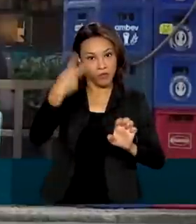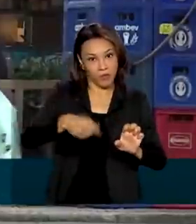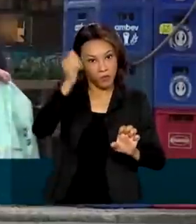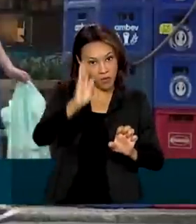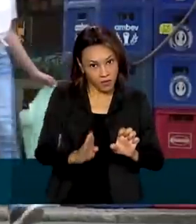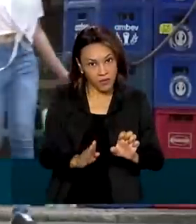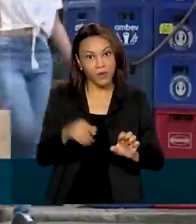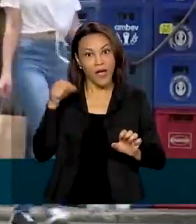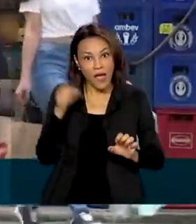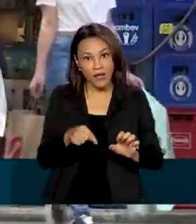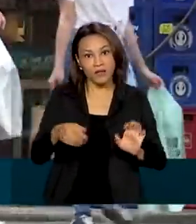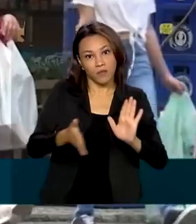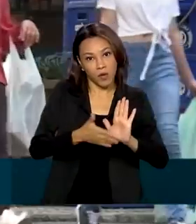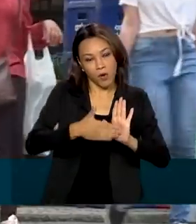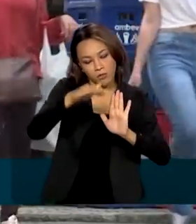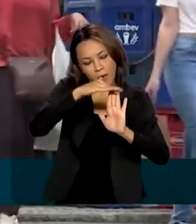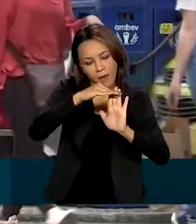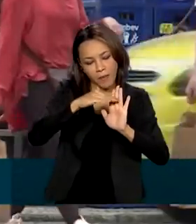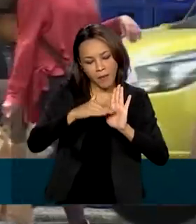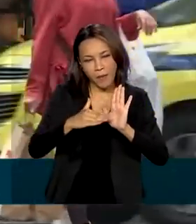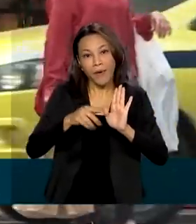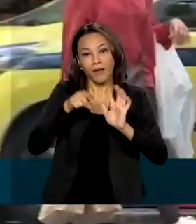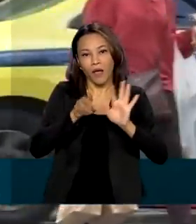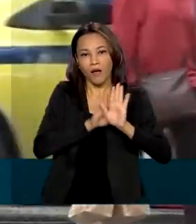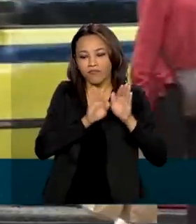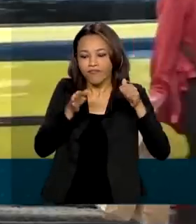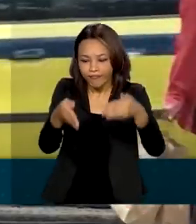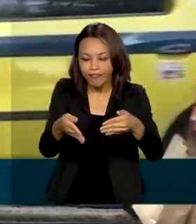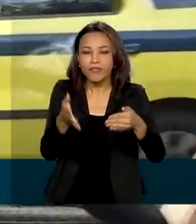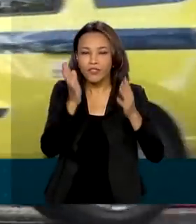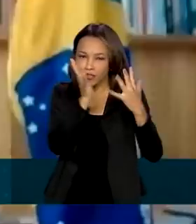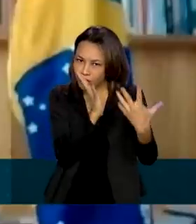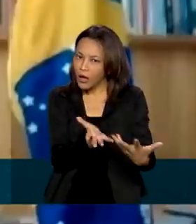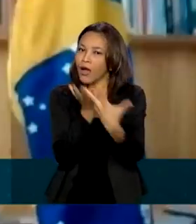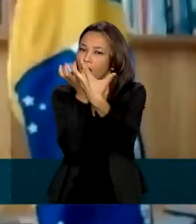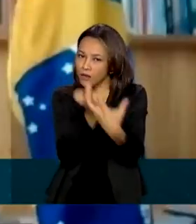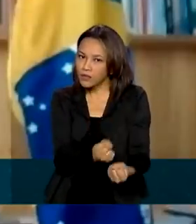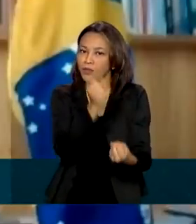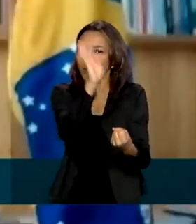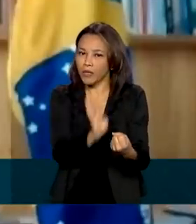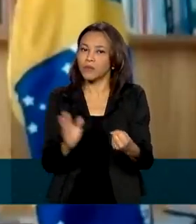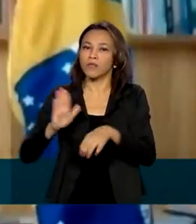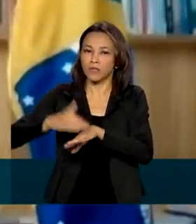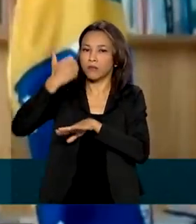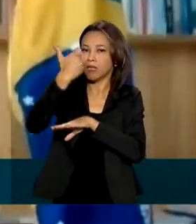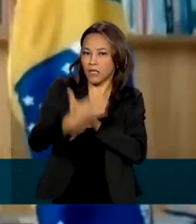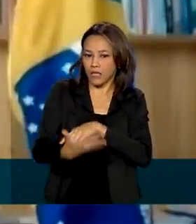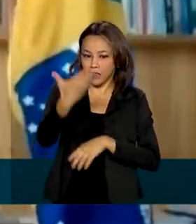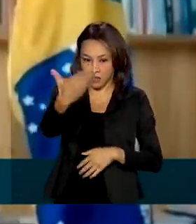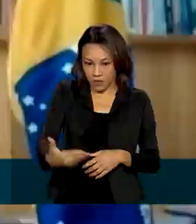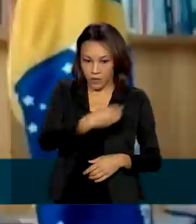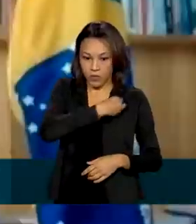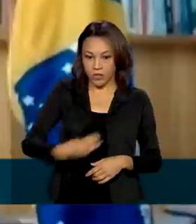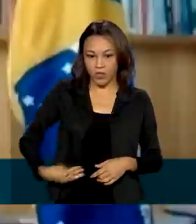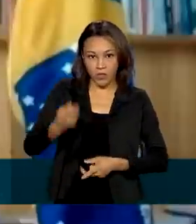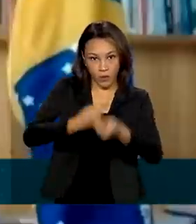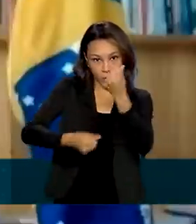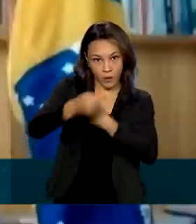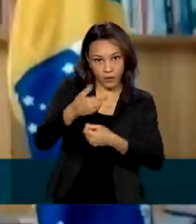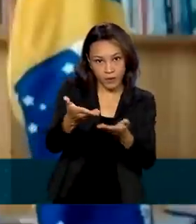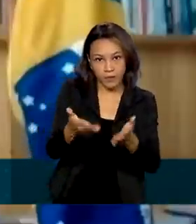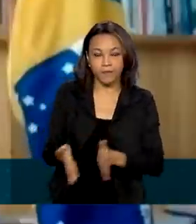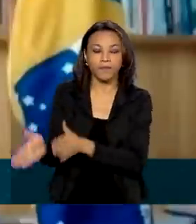Medidas que vão na direção das políticas já adotadas pelo governo, de acordo com o ministro da Economia, Paulo Guedes. As